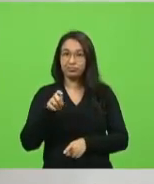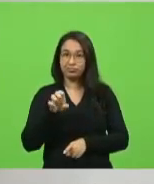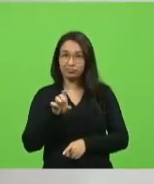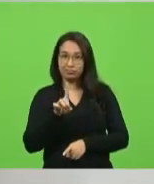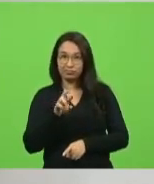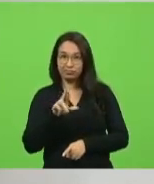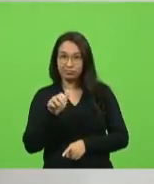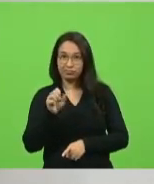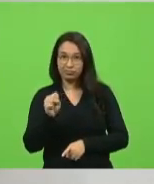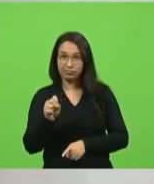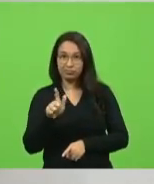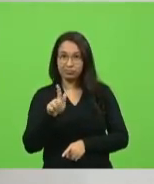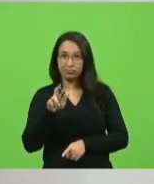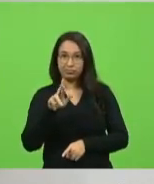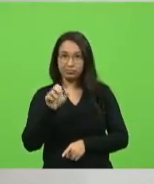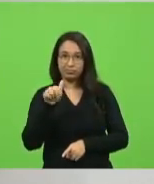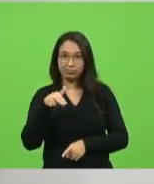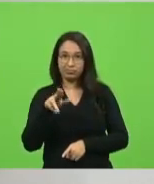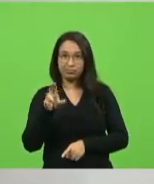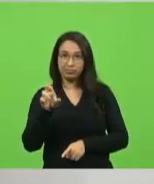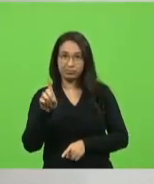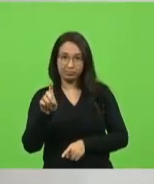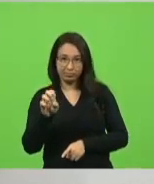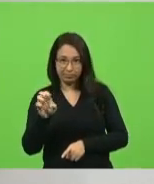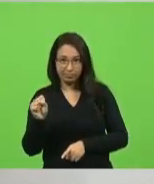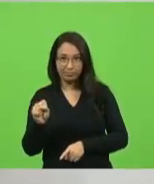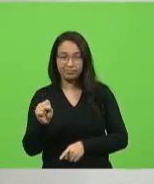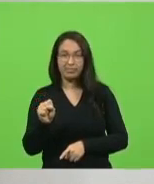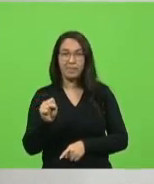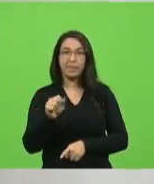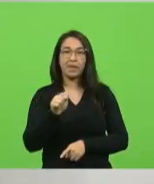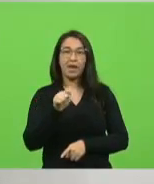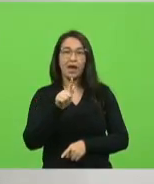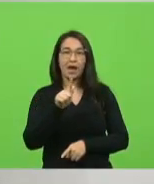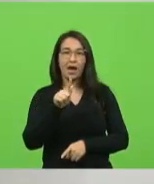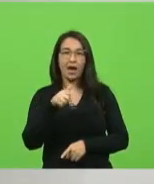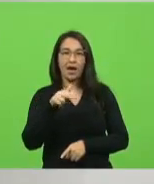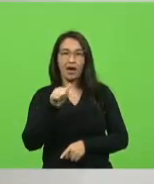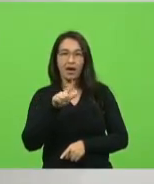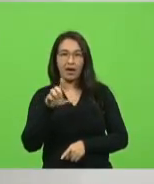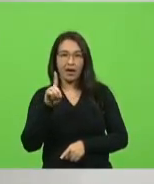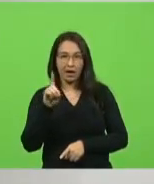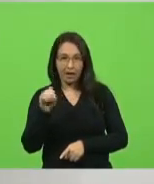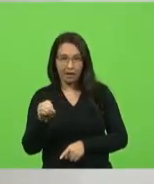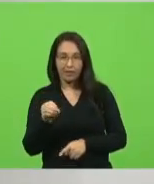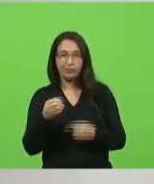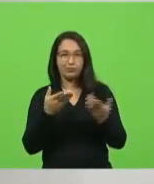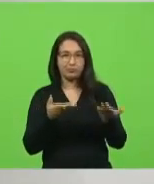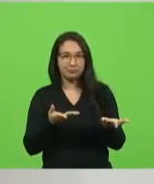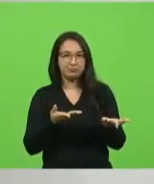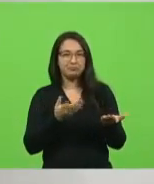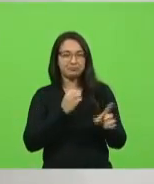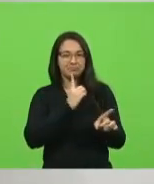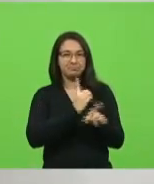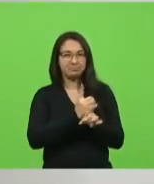Agnaldo, em Armazém, pelo prefeito Luiz, onde também levamos recursos para atender as necessidades da